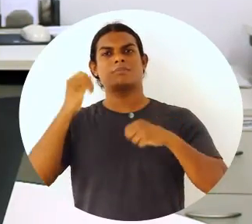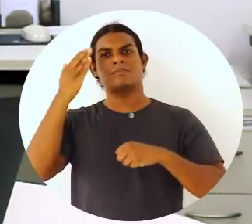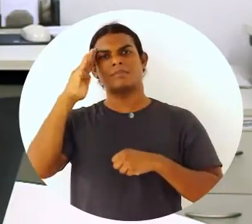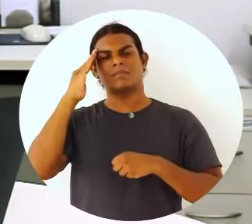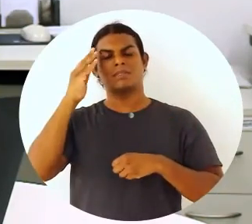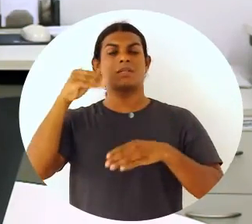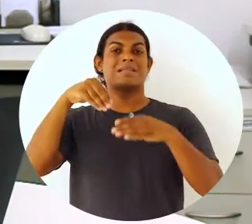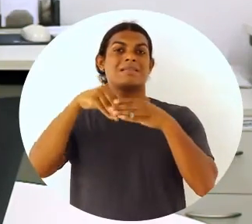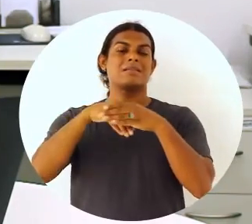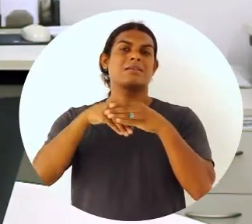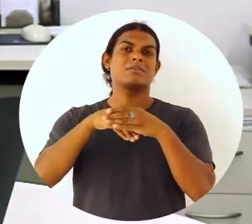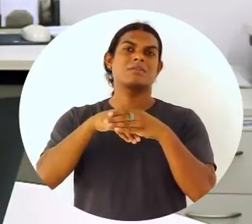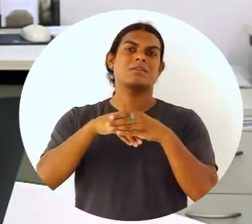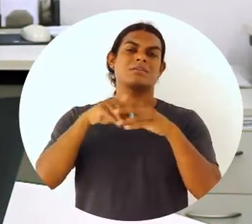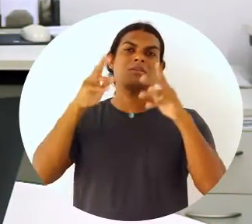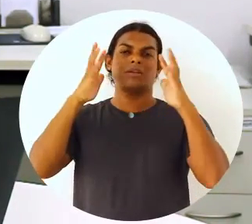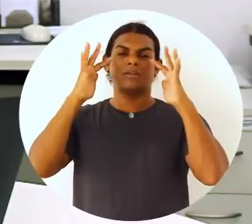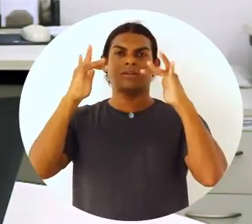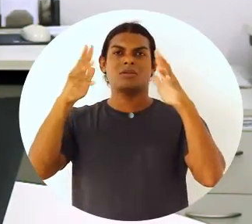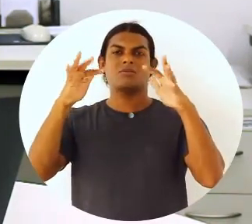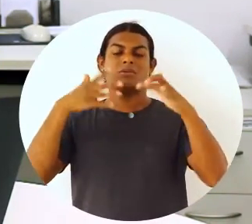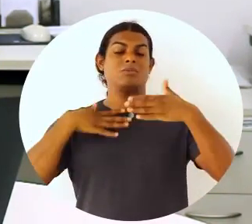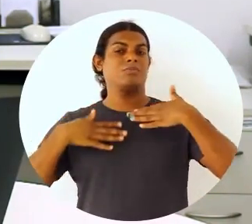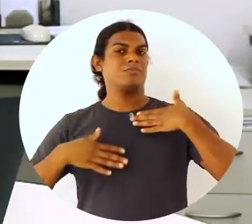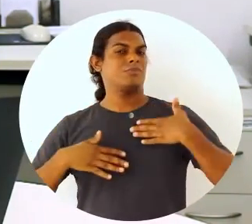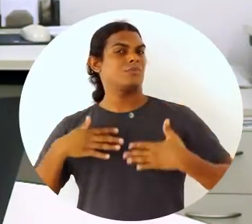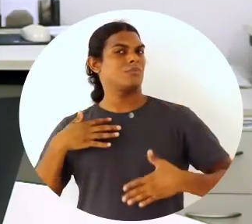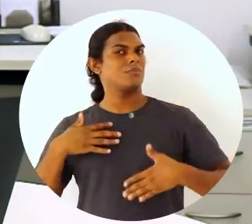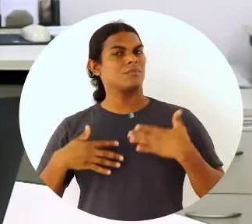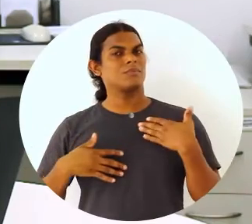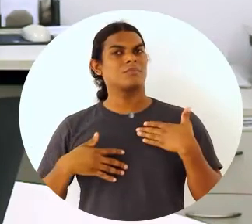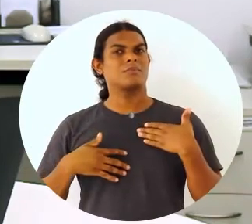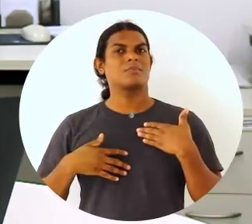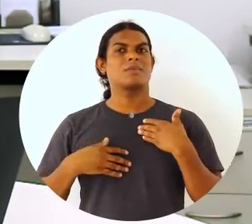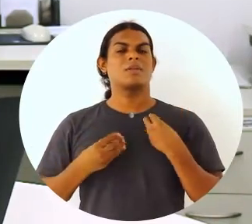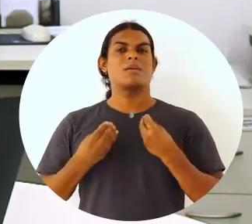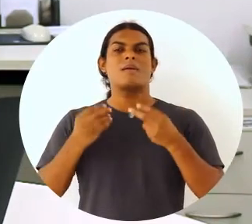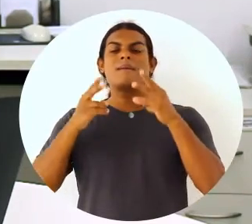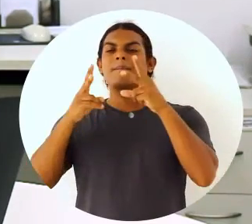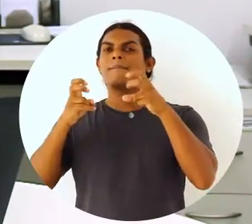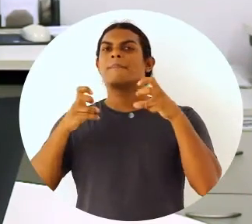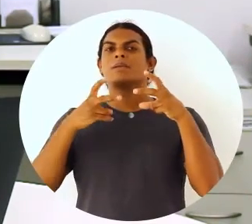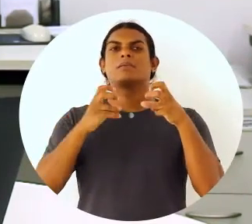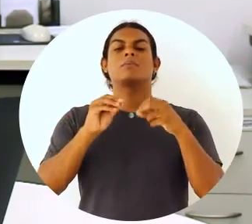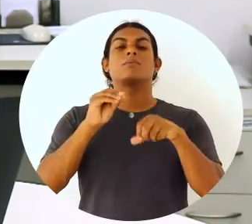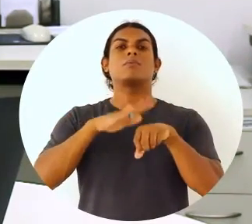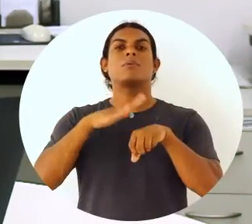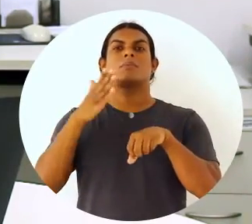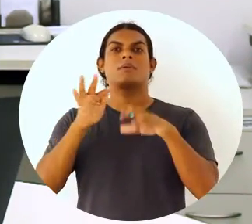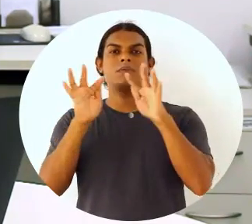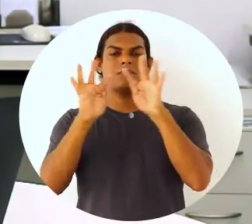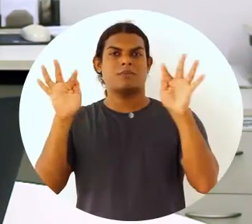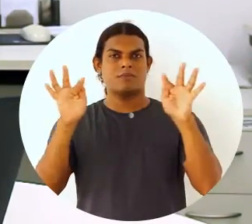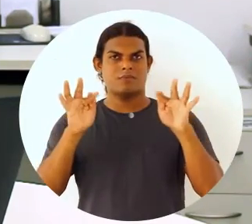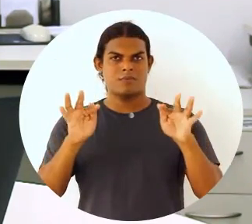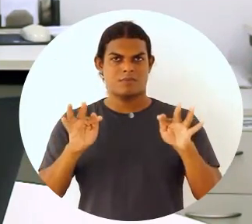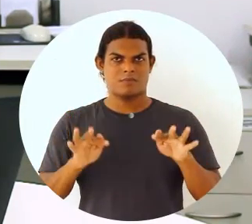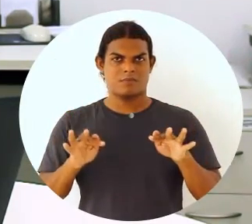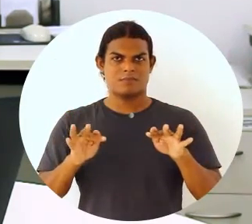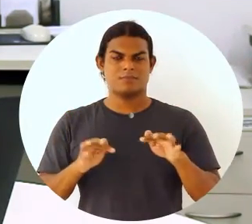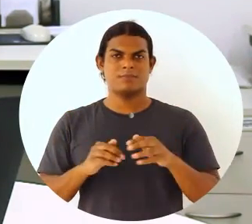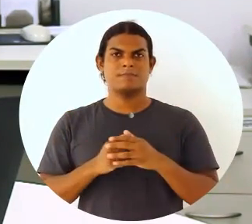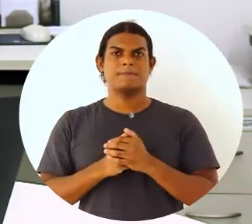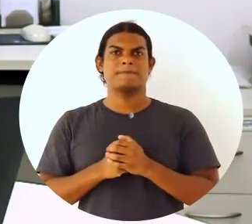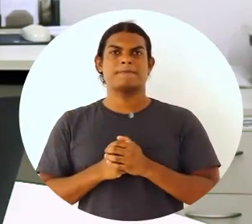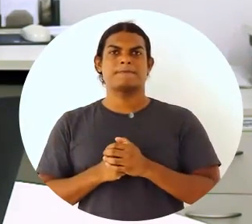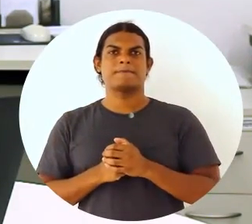teorias comportamentais, identificar-se da maneira como é que ele pode agir melhor e,